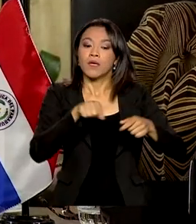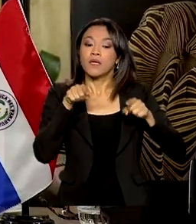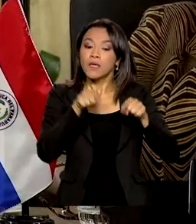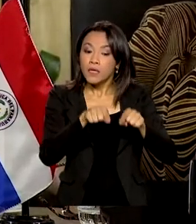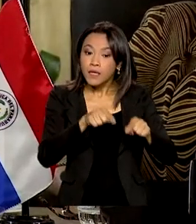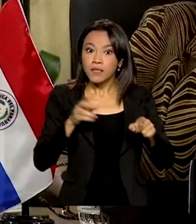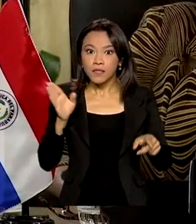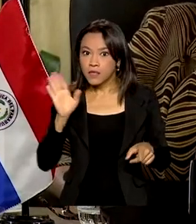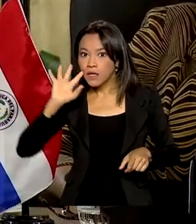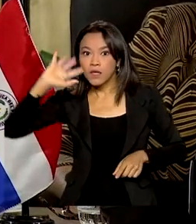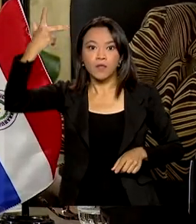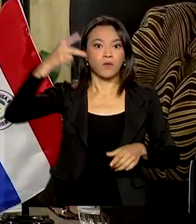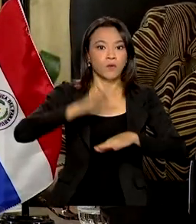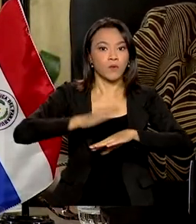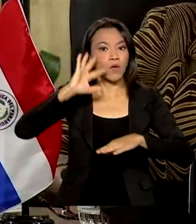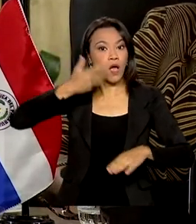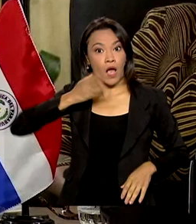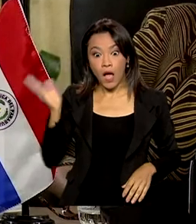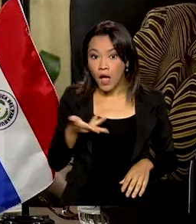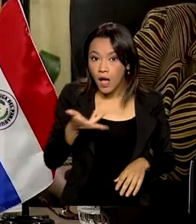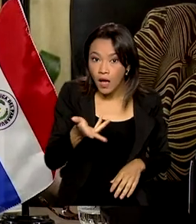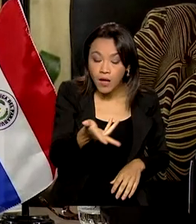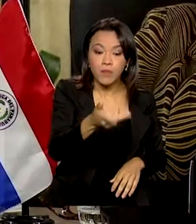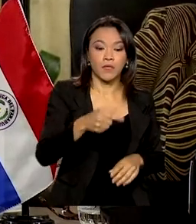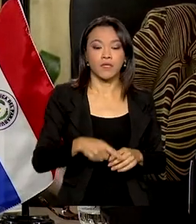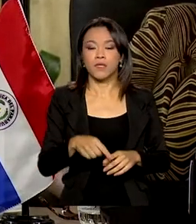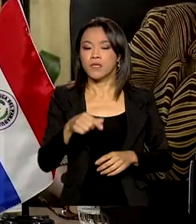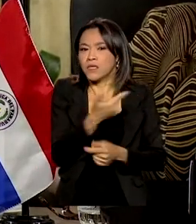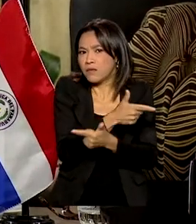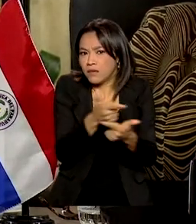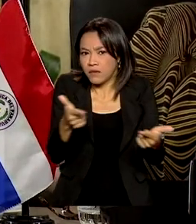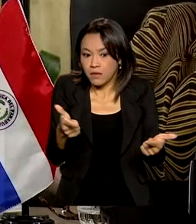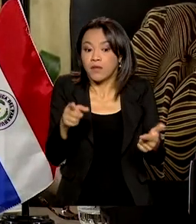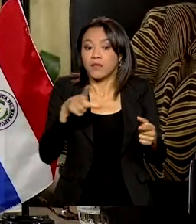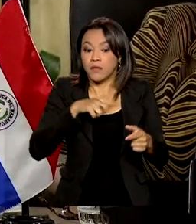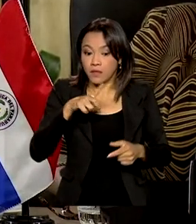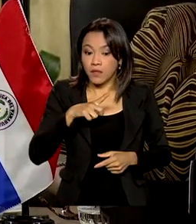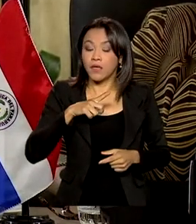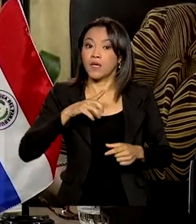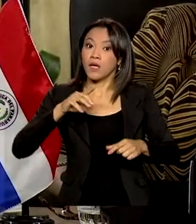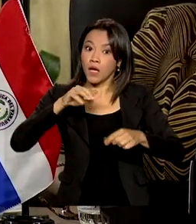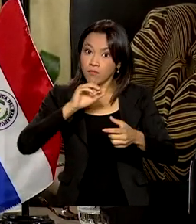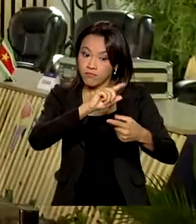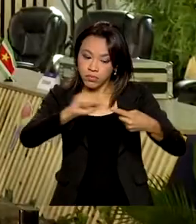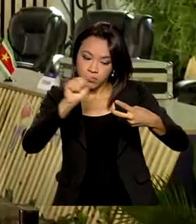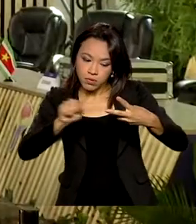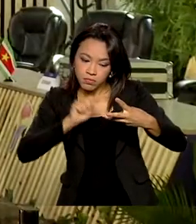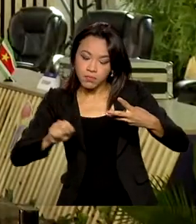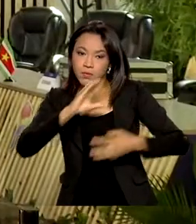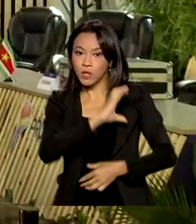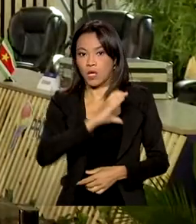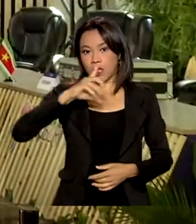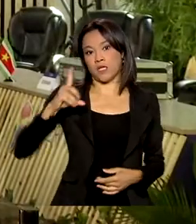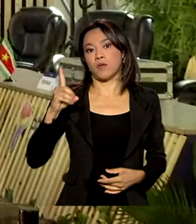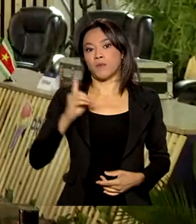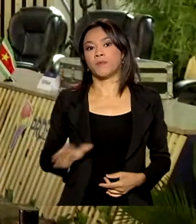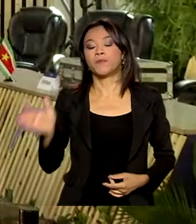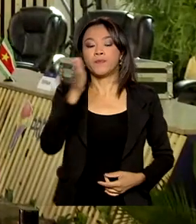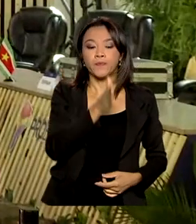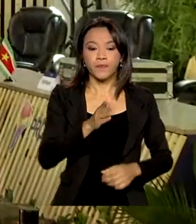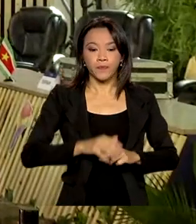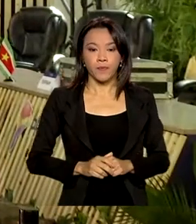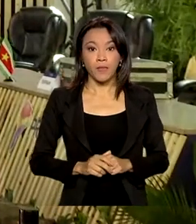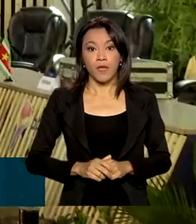rápidas, sem nenhum manual, mas também acções coordenadas. O vice-presidente Hamilton